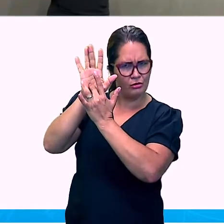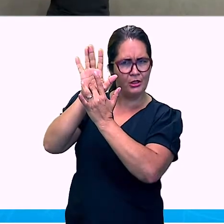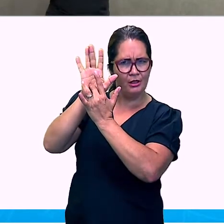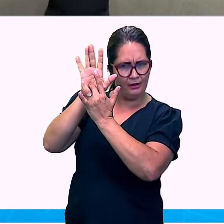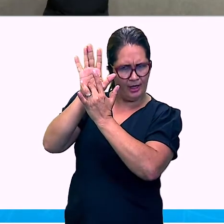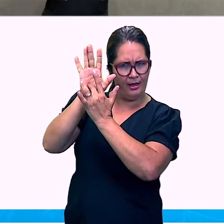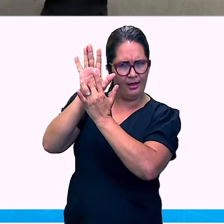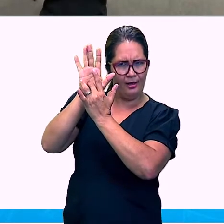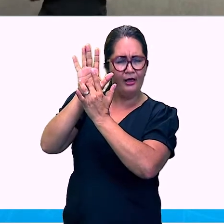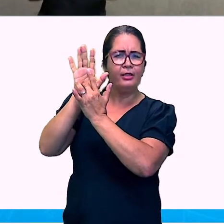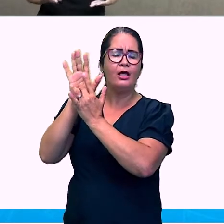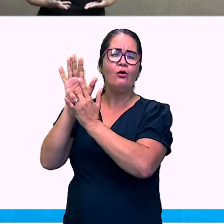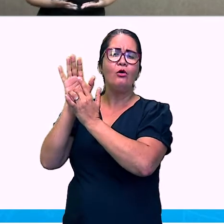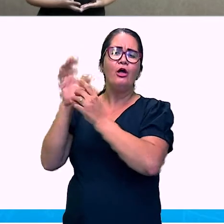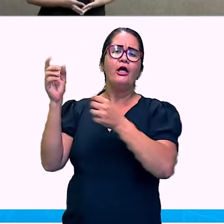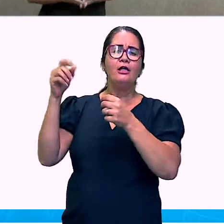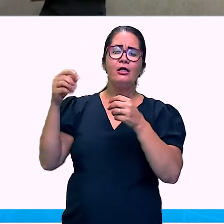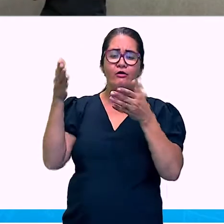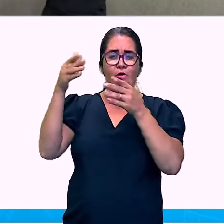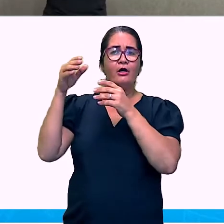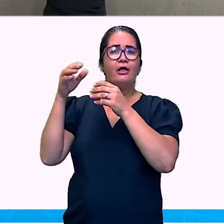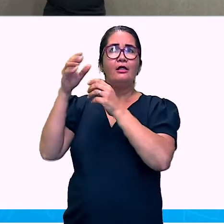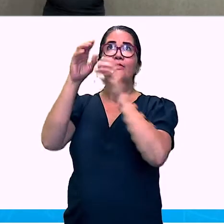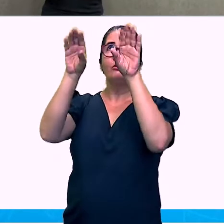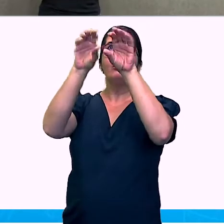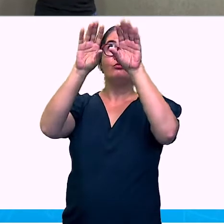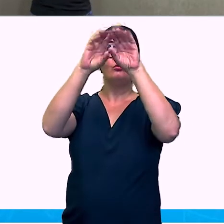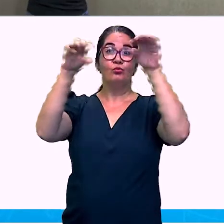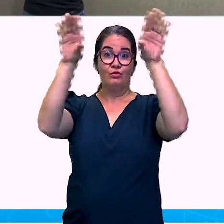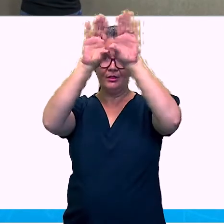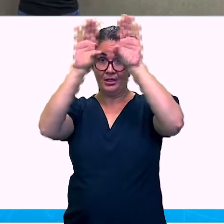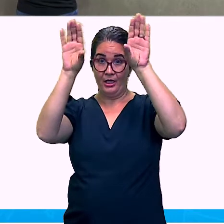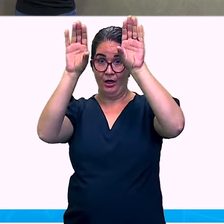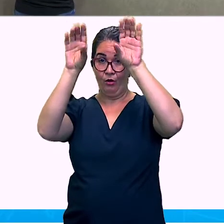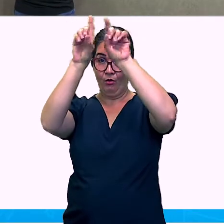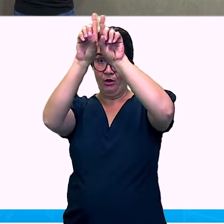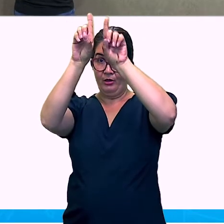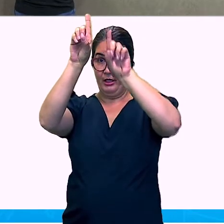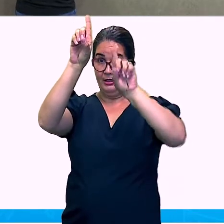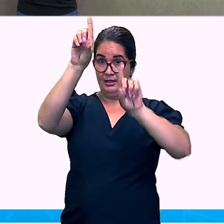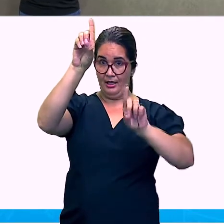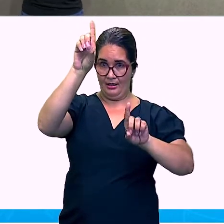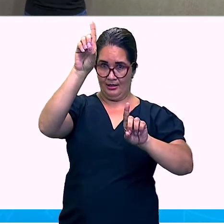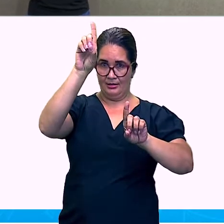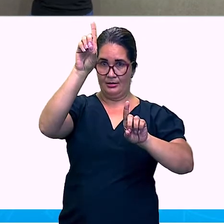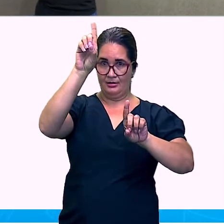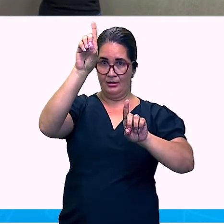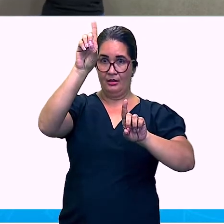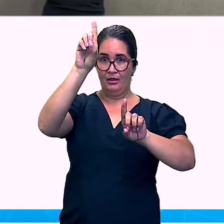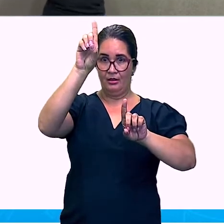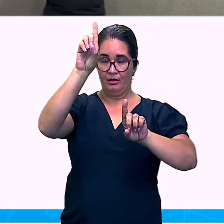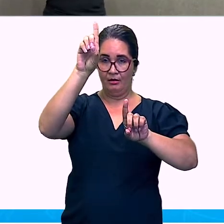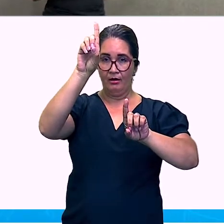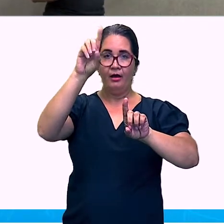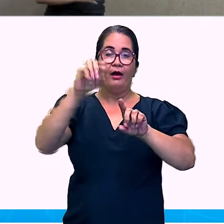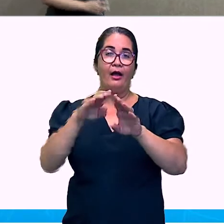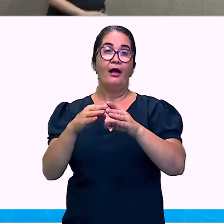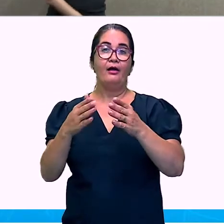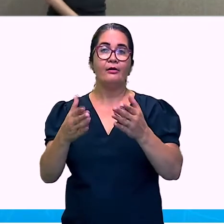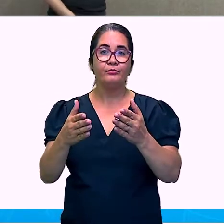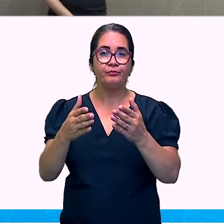caracterizar a Idade Antiga, a Idade, e